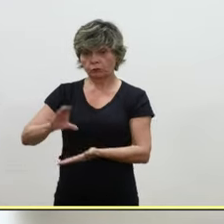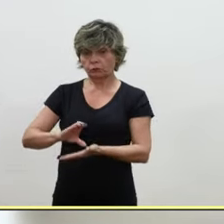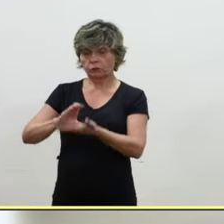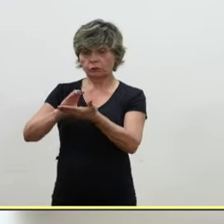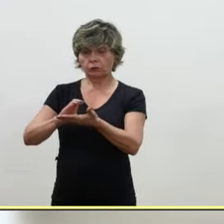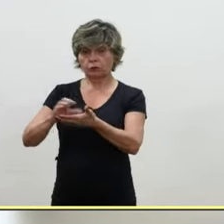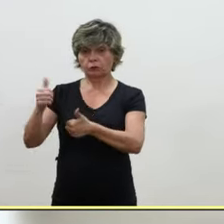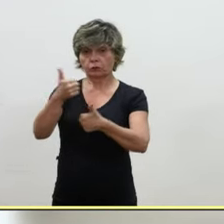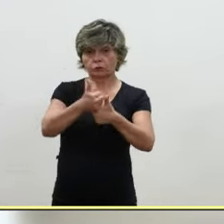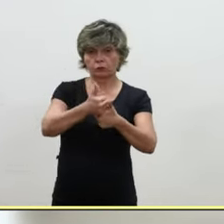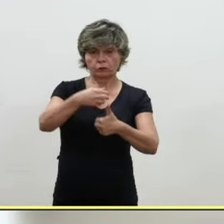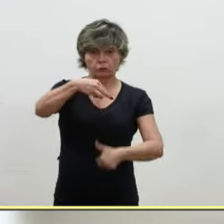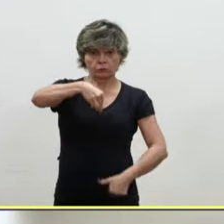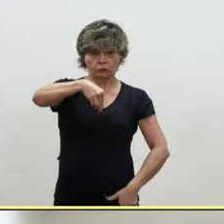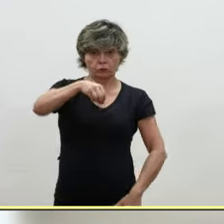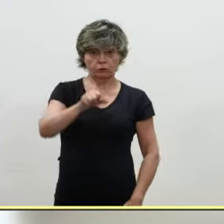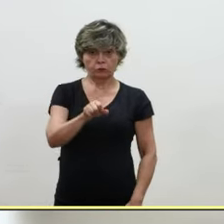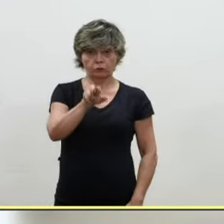Oliveira Azevedo, um processo.